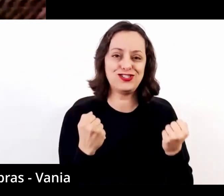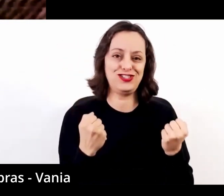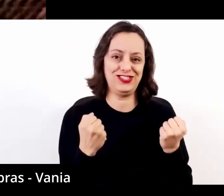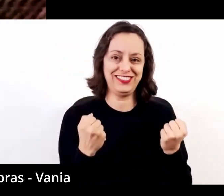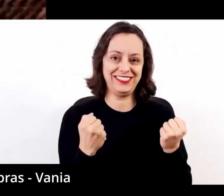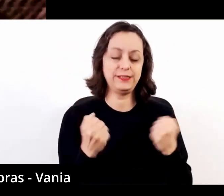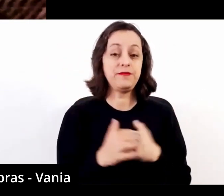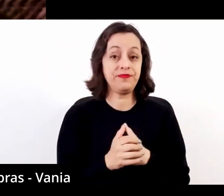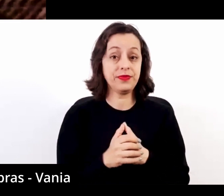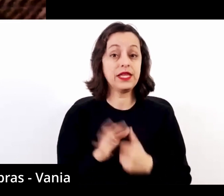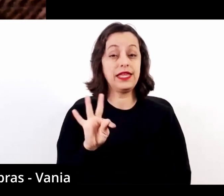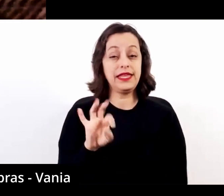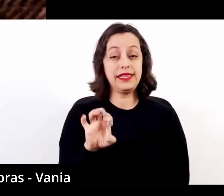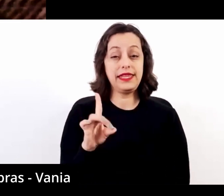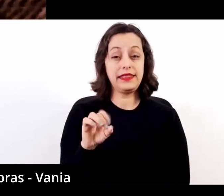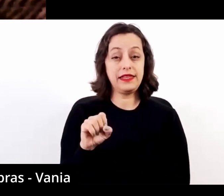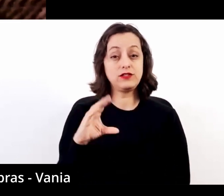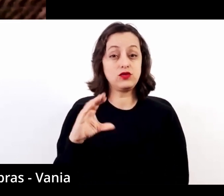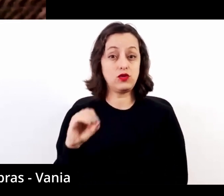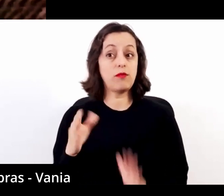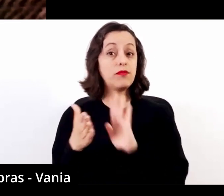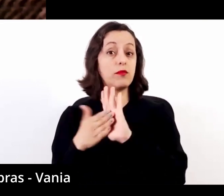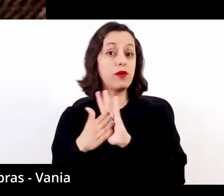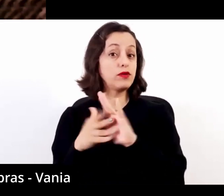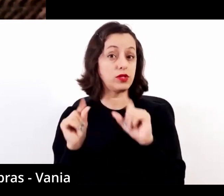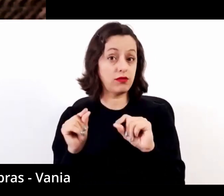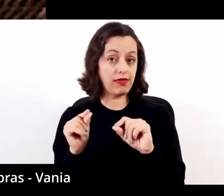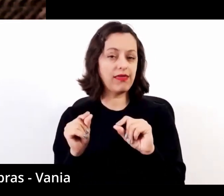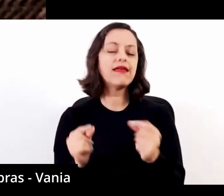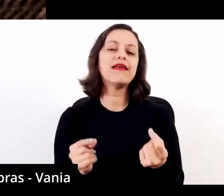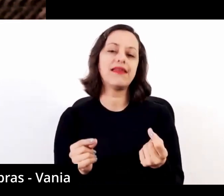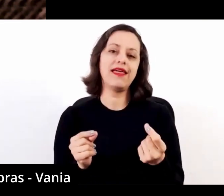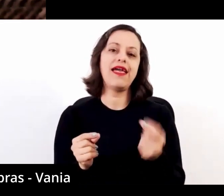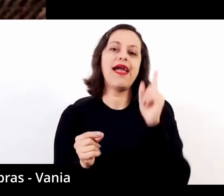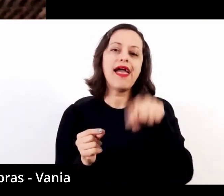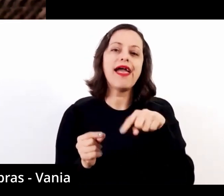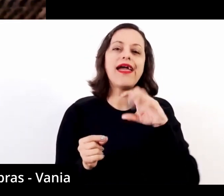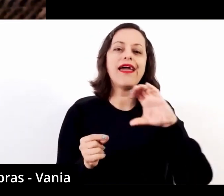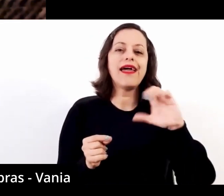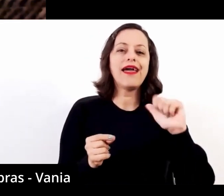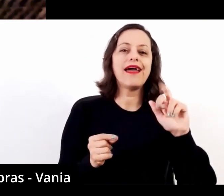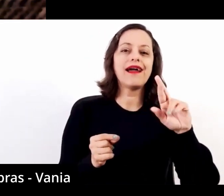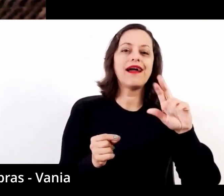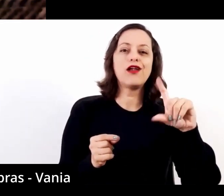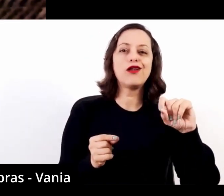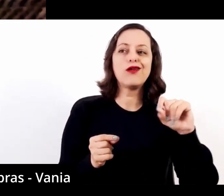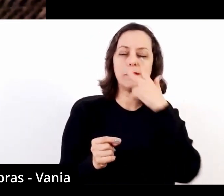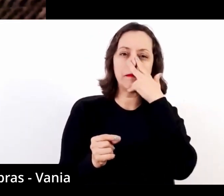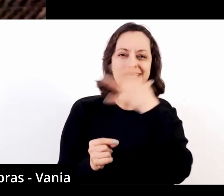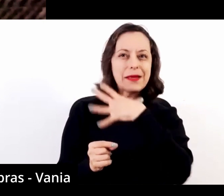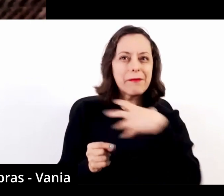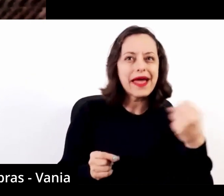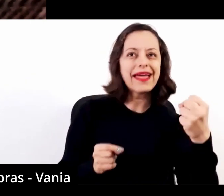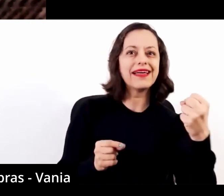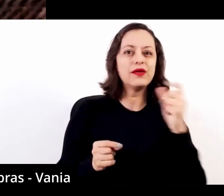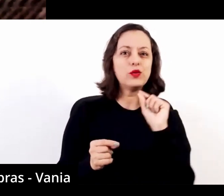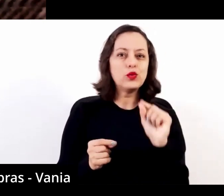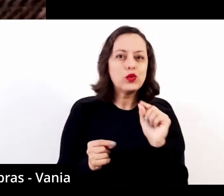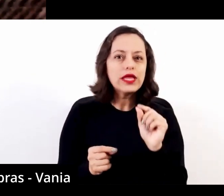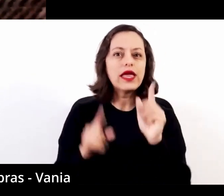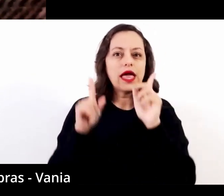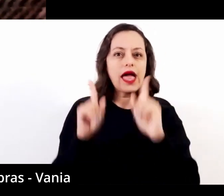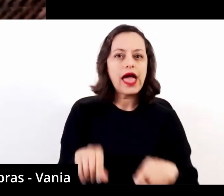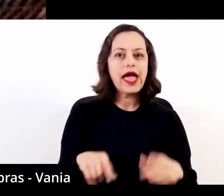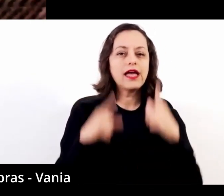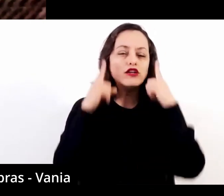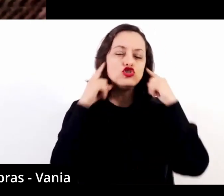O que o Tedesco propõe é aquilo que o Carlo capta, uma verdadeira dança entre sons